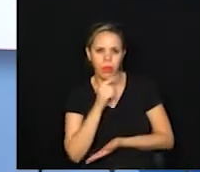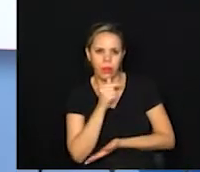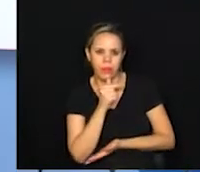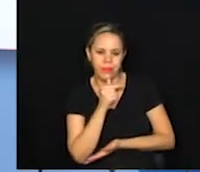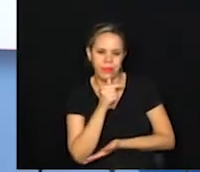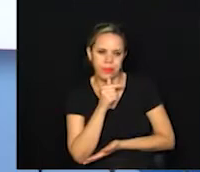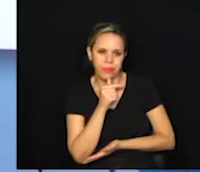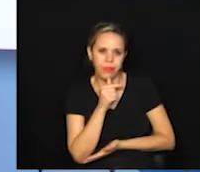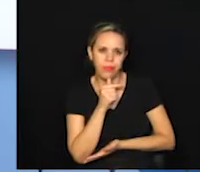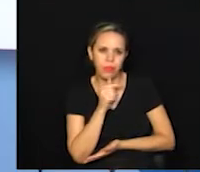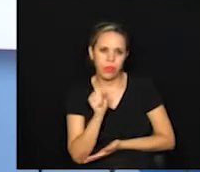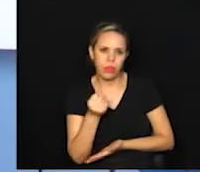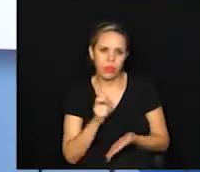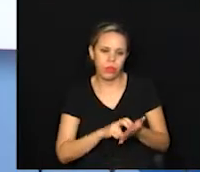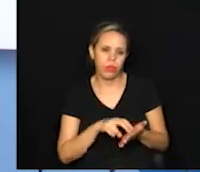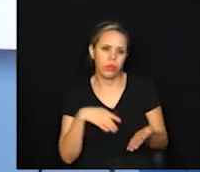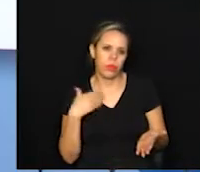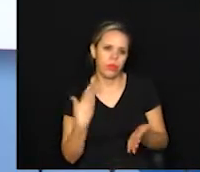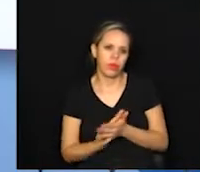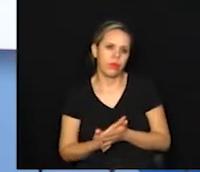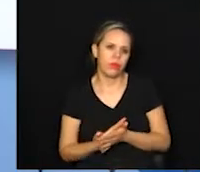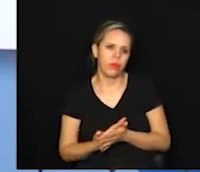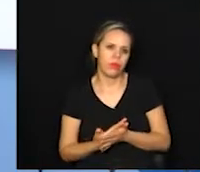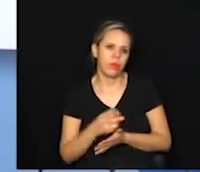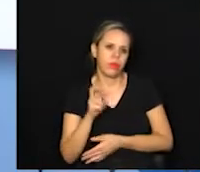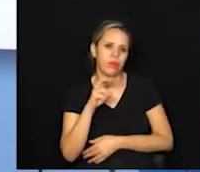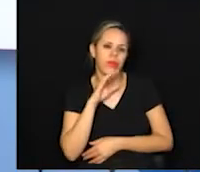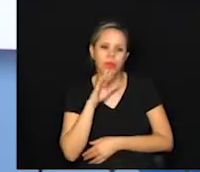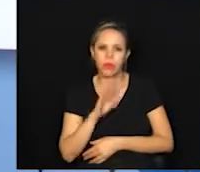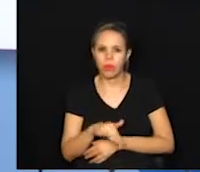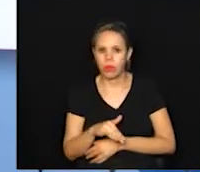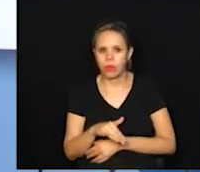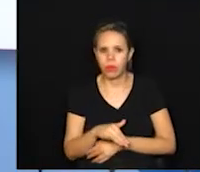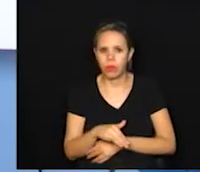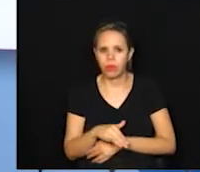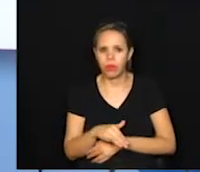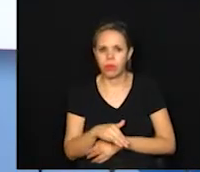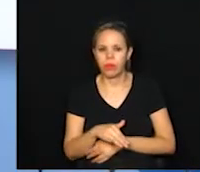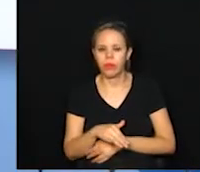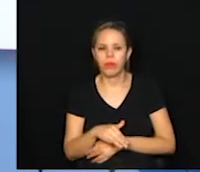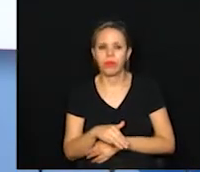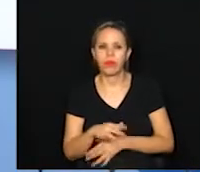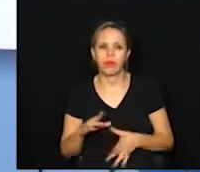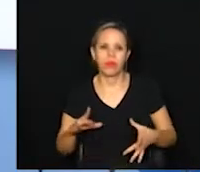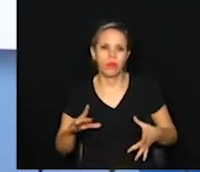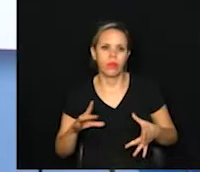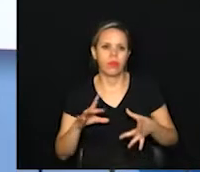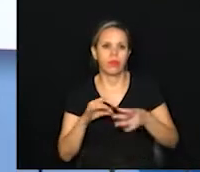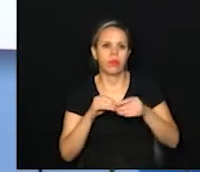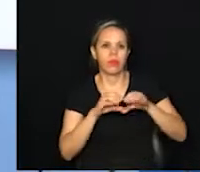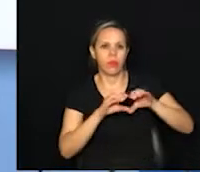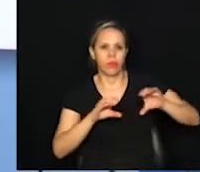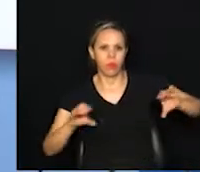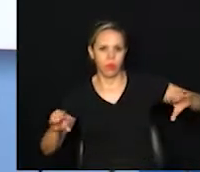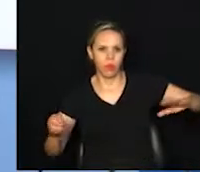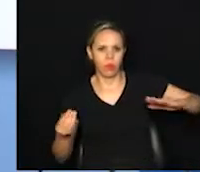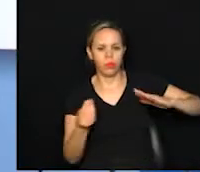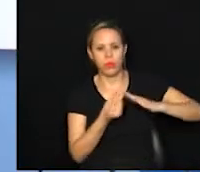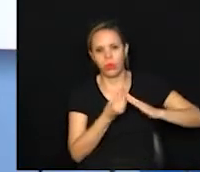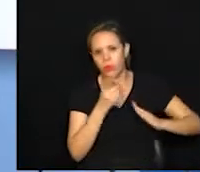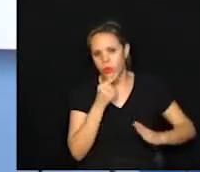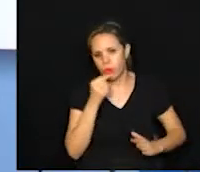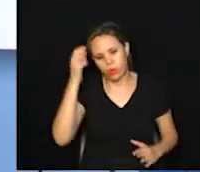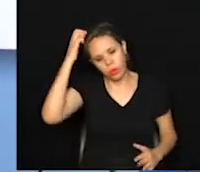ficar sem água das 8 da manhã até as 5 da tarde pelo Serviço de Interligação de Redes da Sanasa. Então,